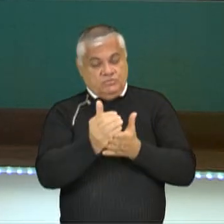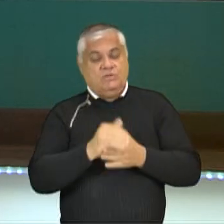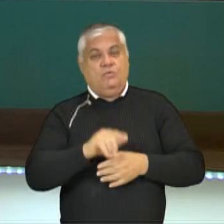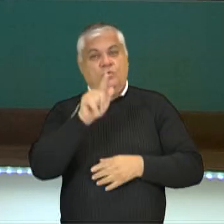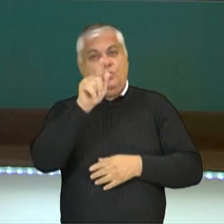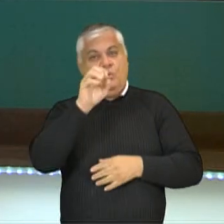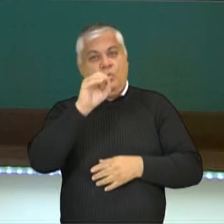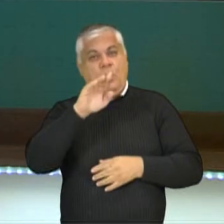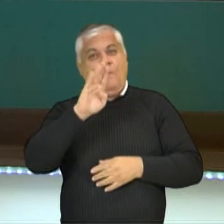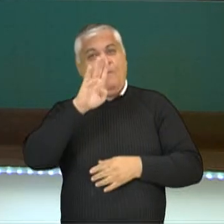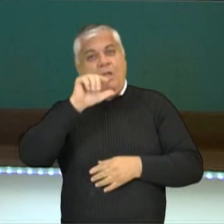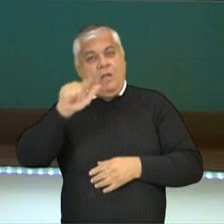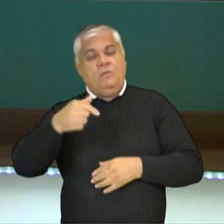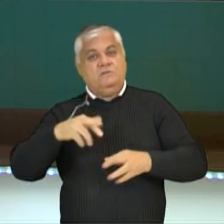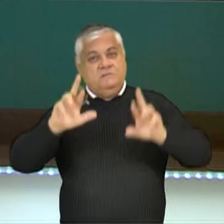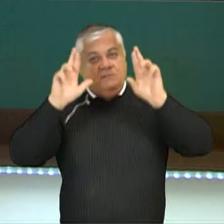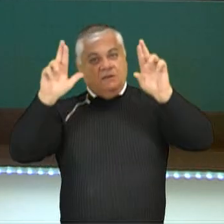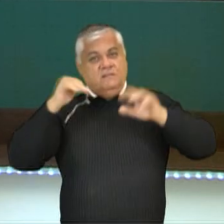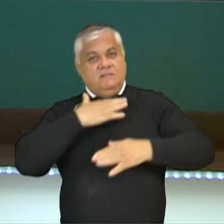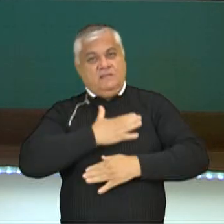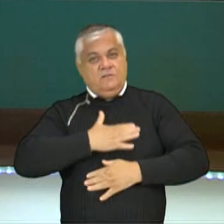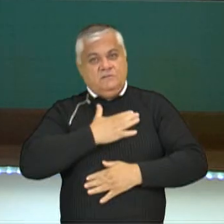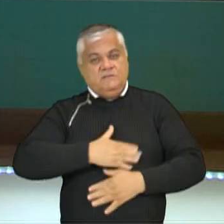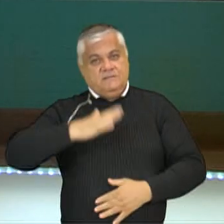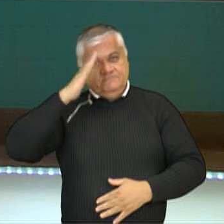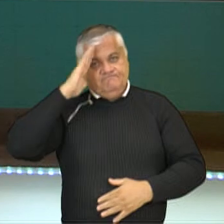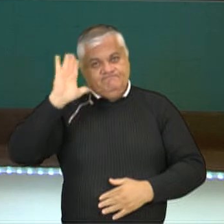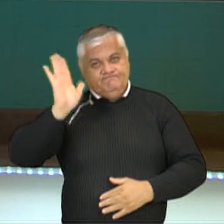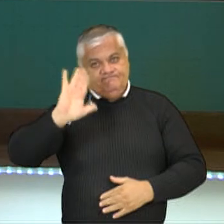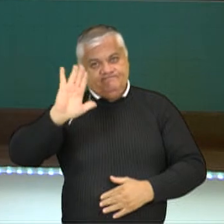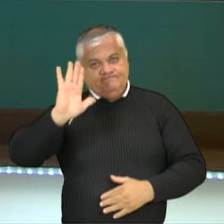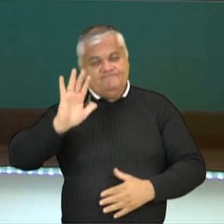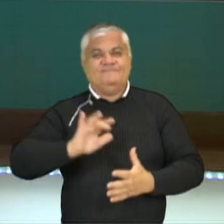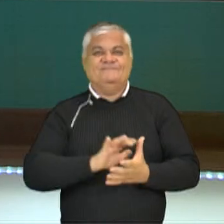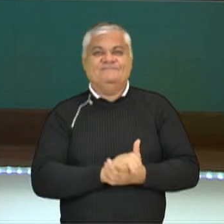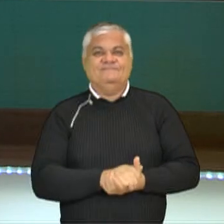golbol. Espero que vocês tenham gostado. Até breve!